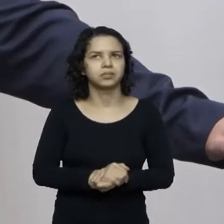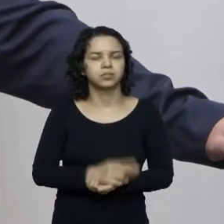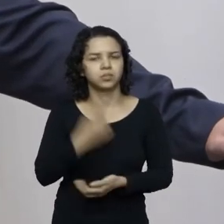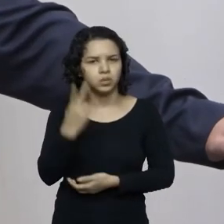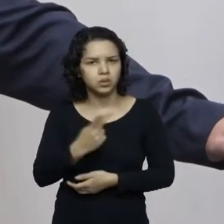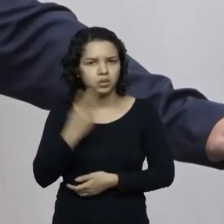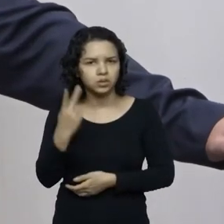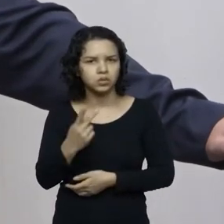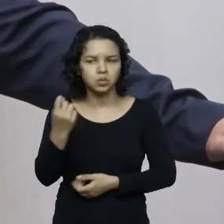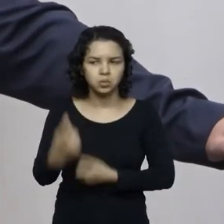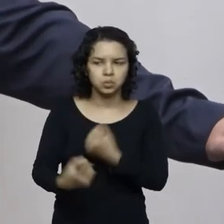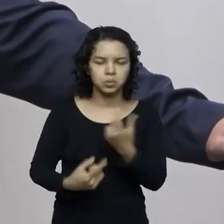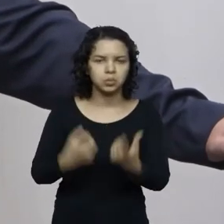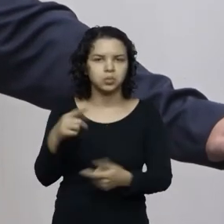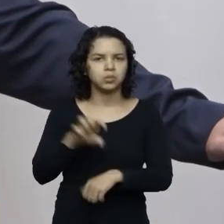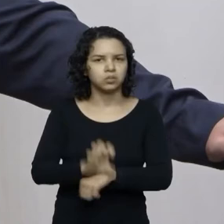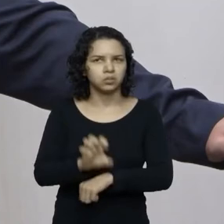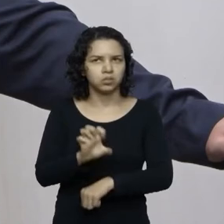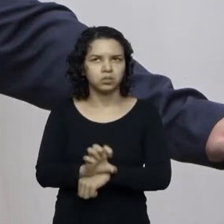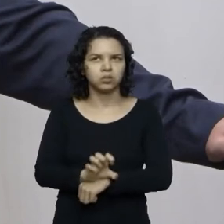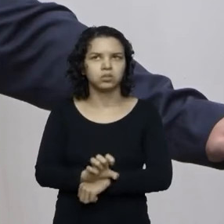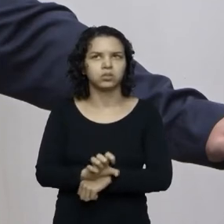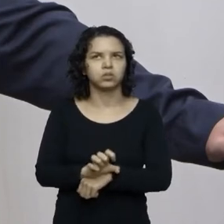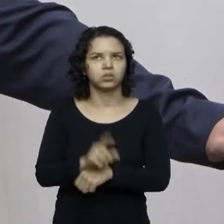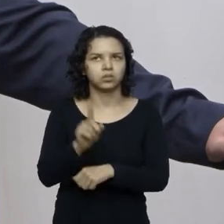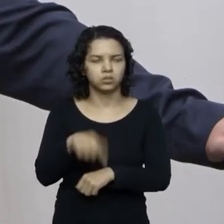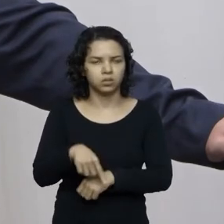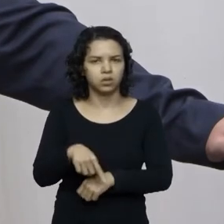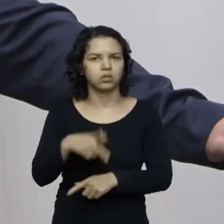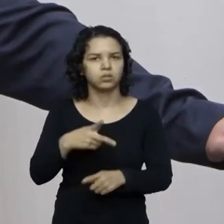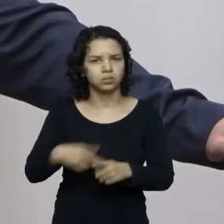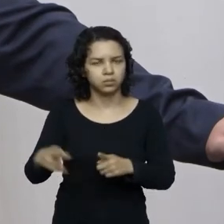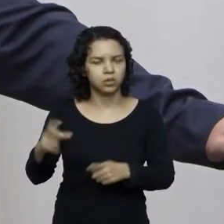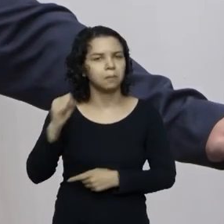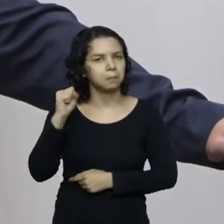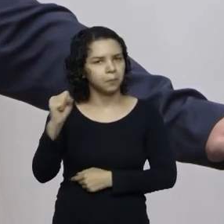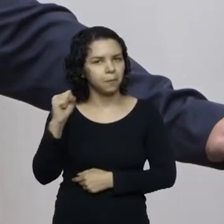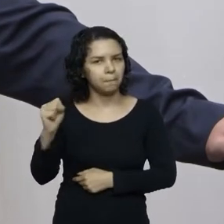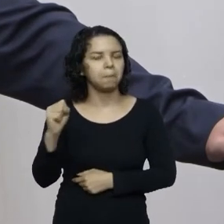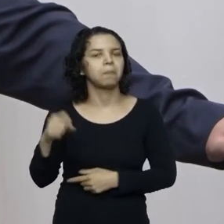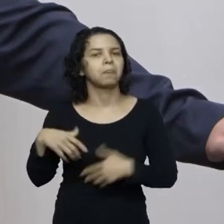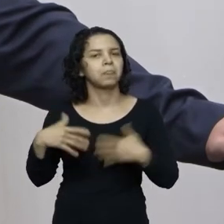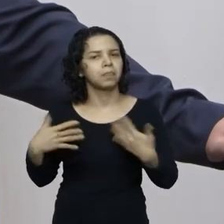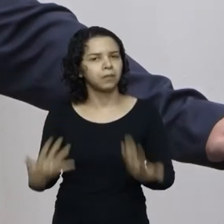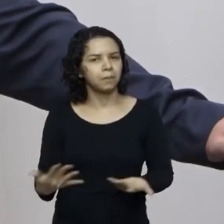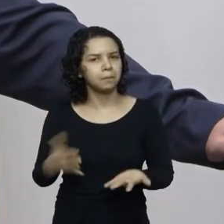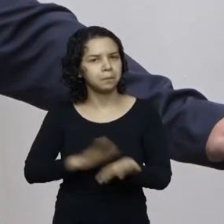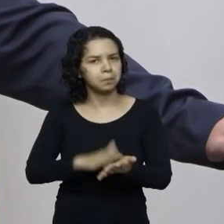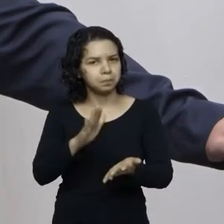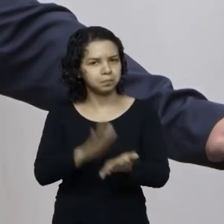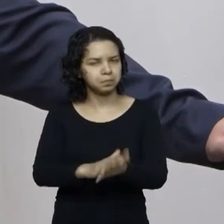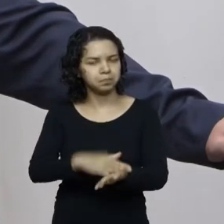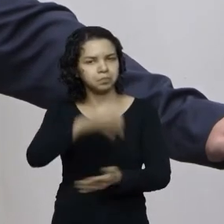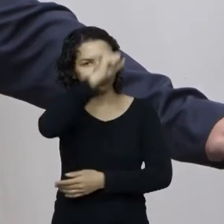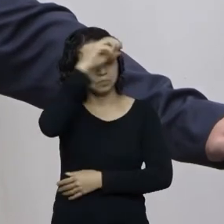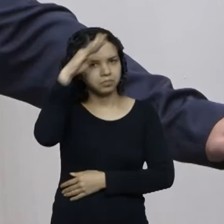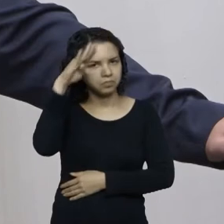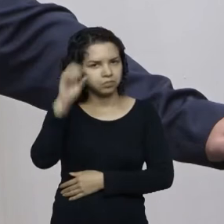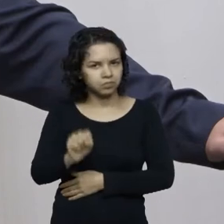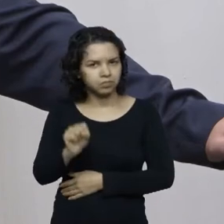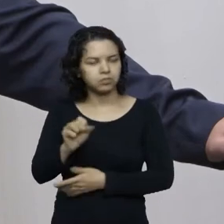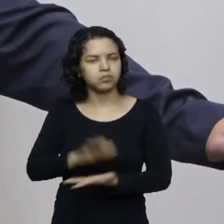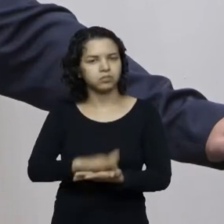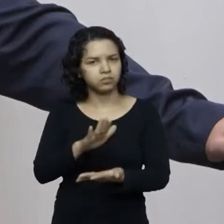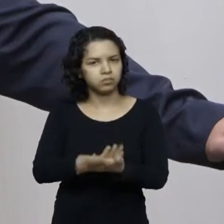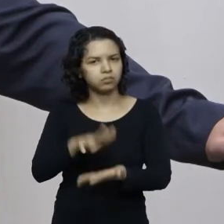que tem aqui no estado é coisa para campeão então parabéns São Bento parabéns Rio Negrinho parabéns Campo